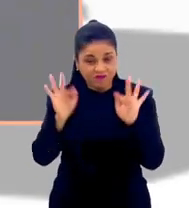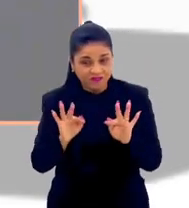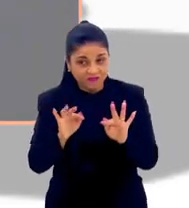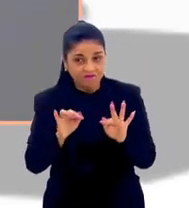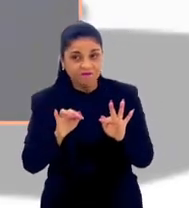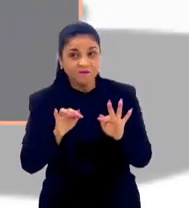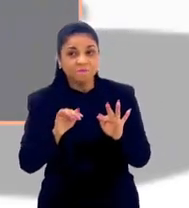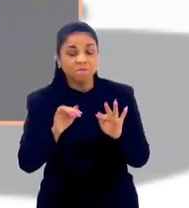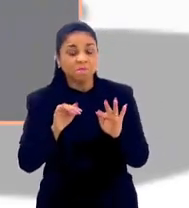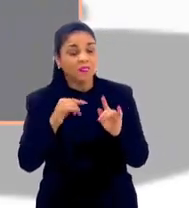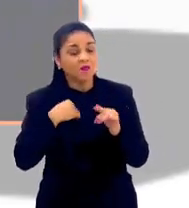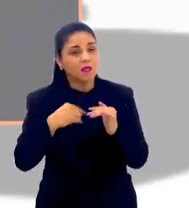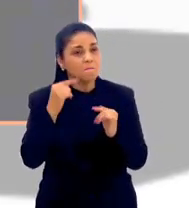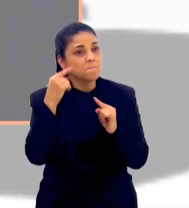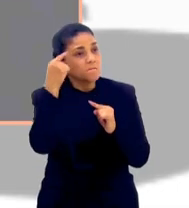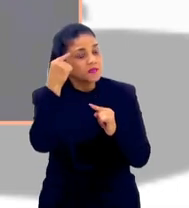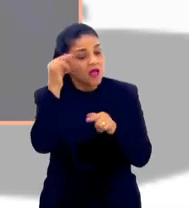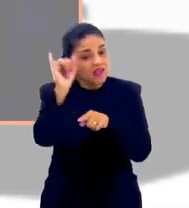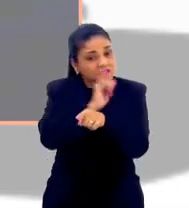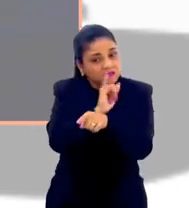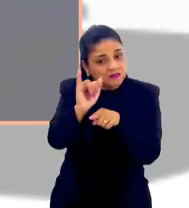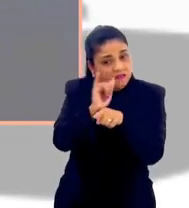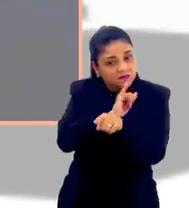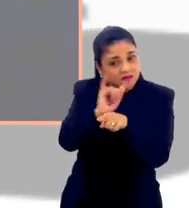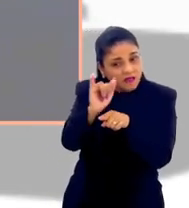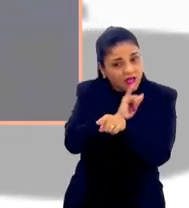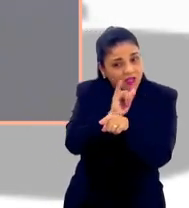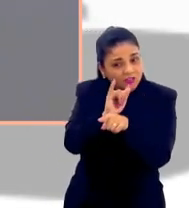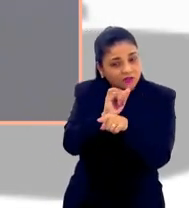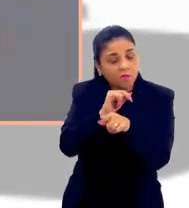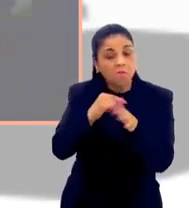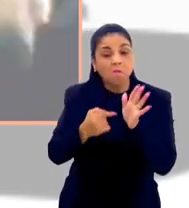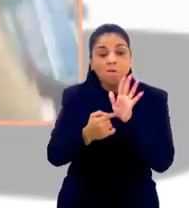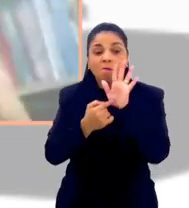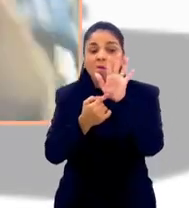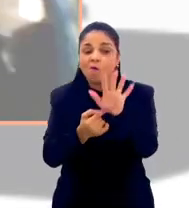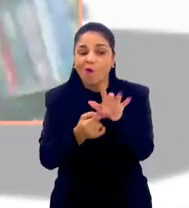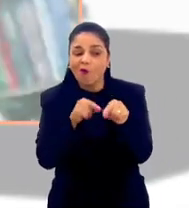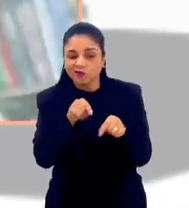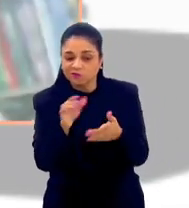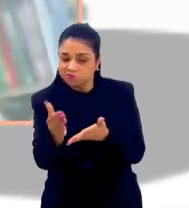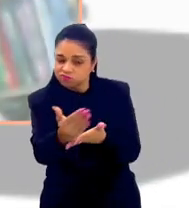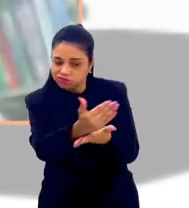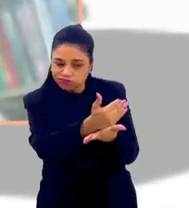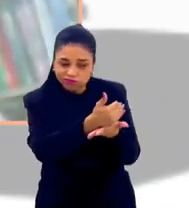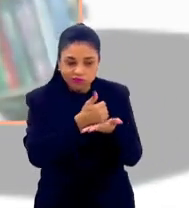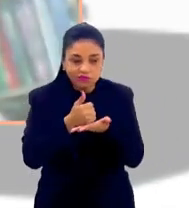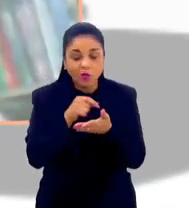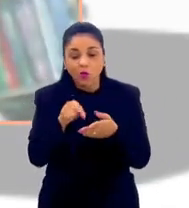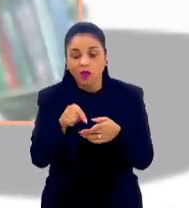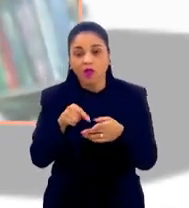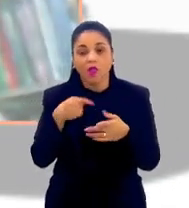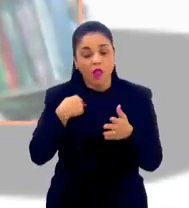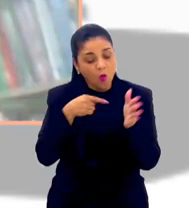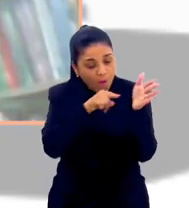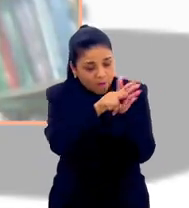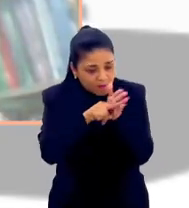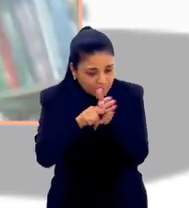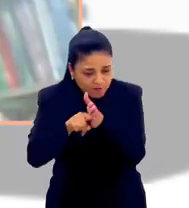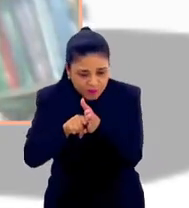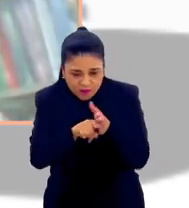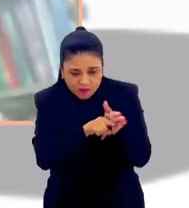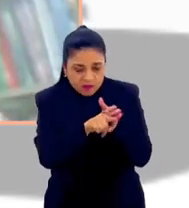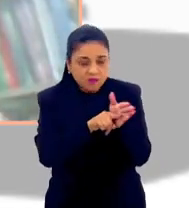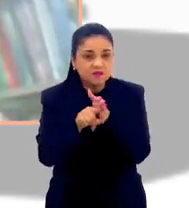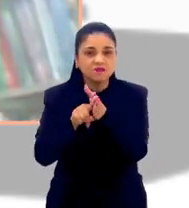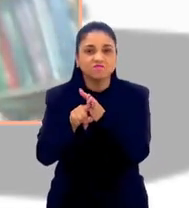estratégico ou operacional. Para isso você tem indicadores. O que hoje eu estou fazendo aqui na linha de pesquisa, né, que